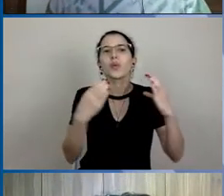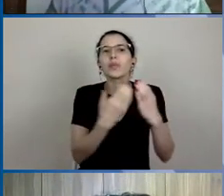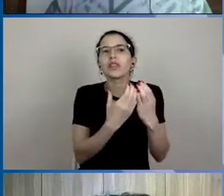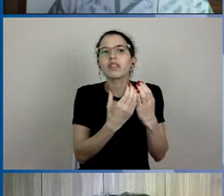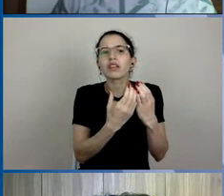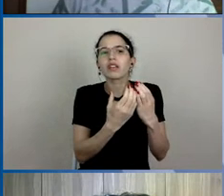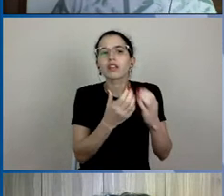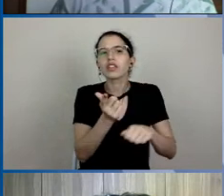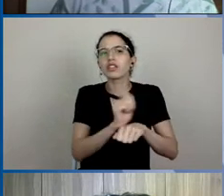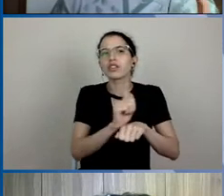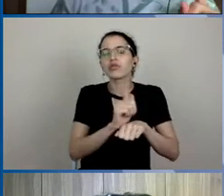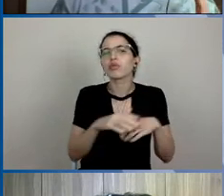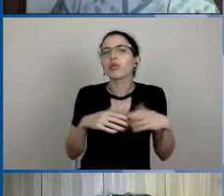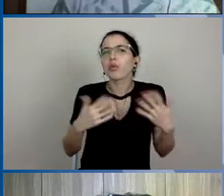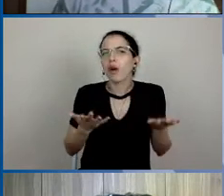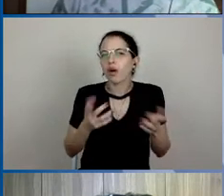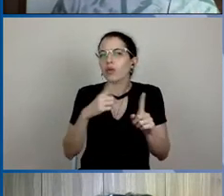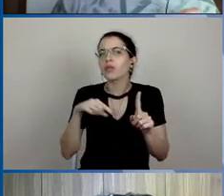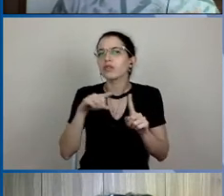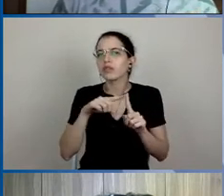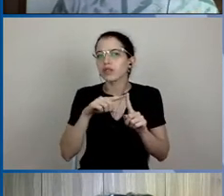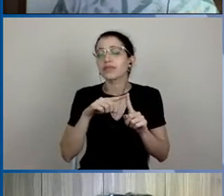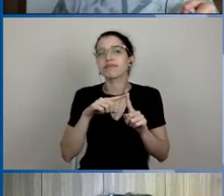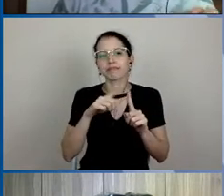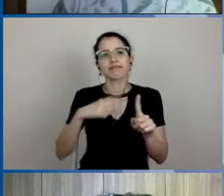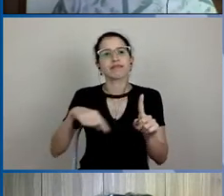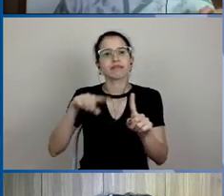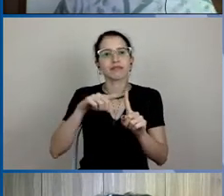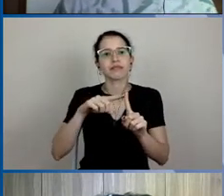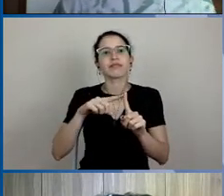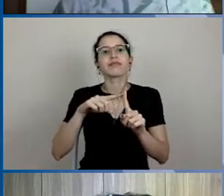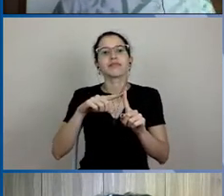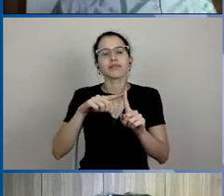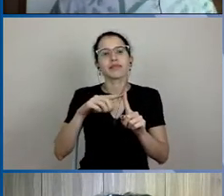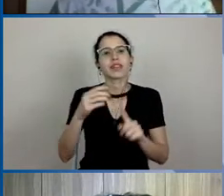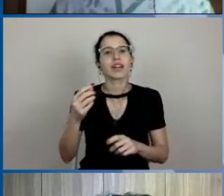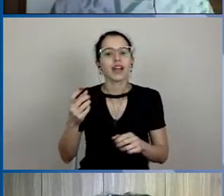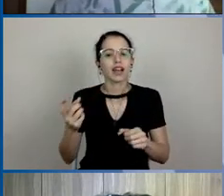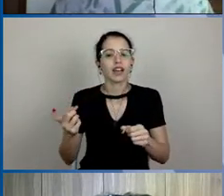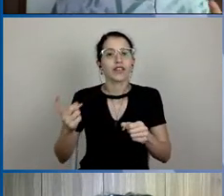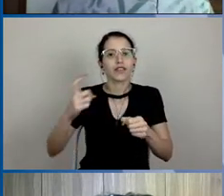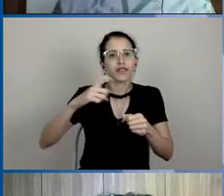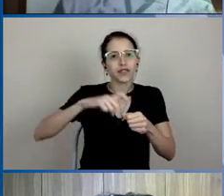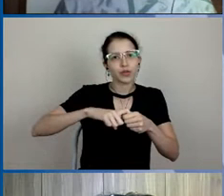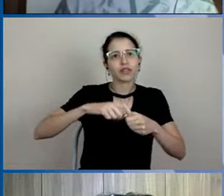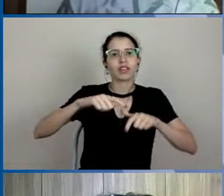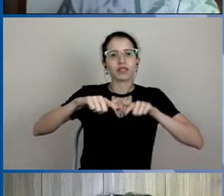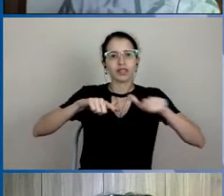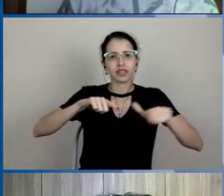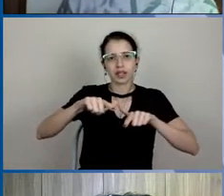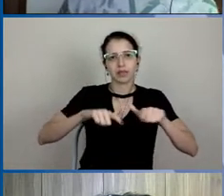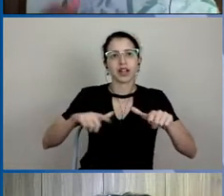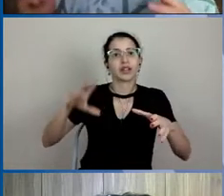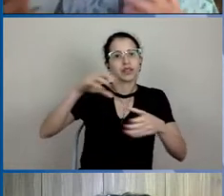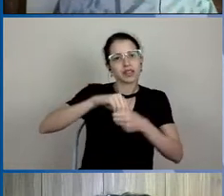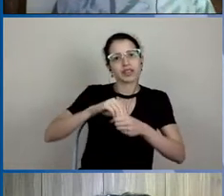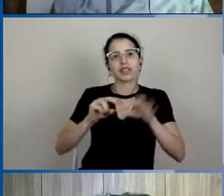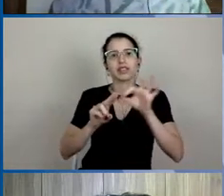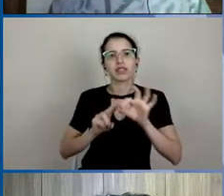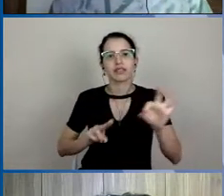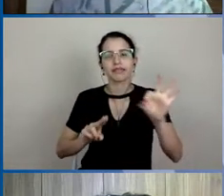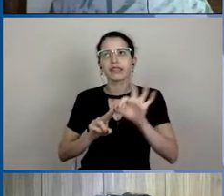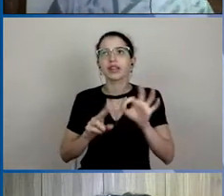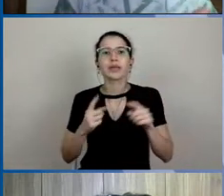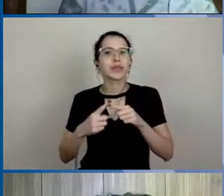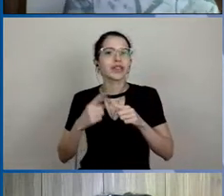a UFSCar está criando? O objetivo é viabilizar a retomada das atividades na UFSCar. Porque esse momento é o mais difícil, como eu falei no começo, parar